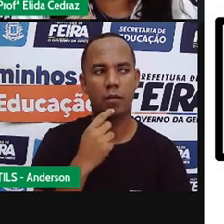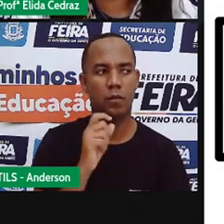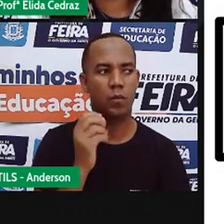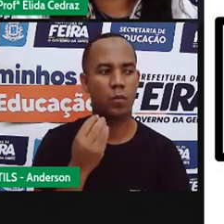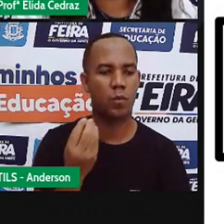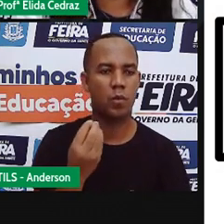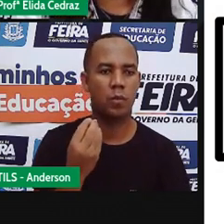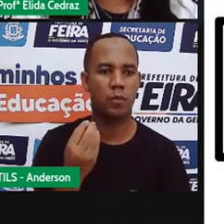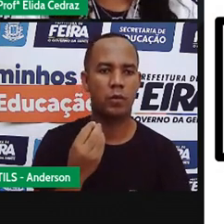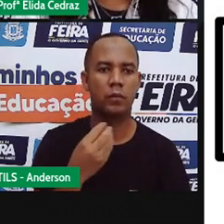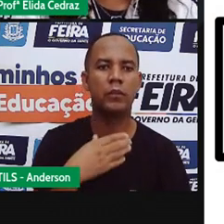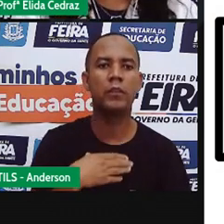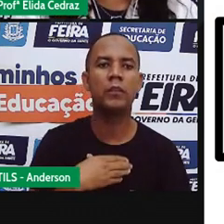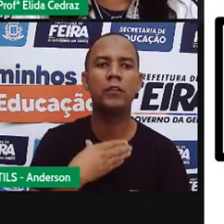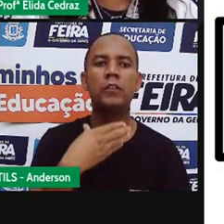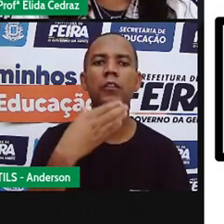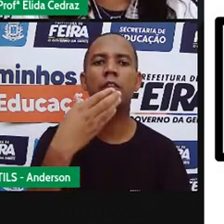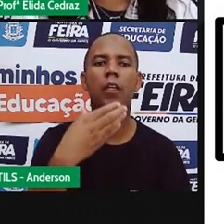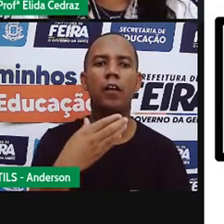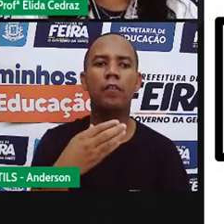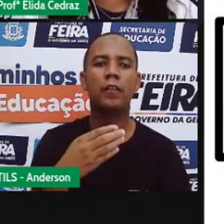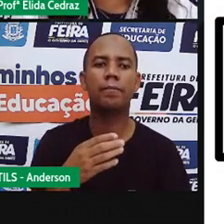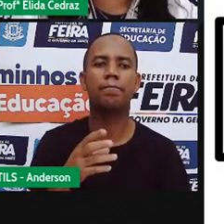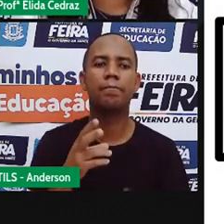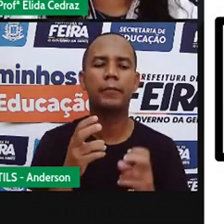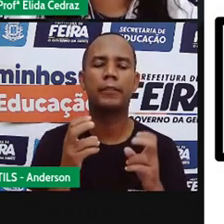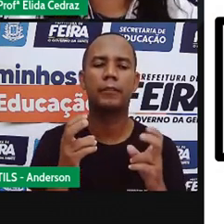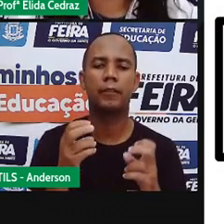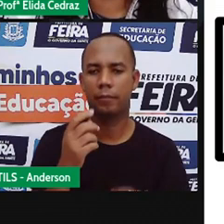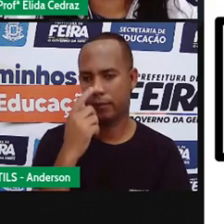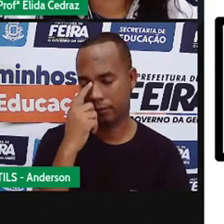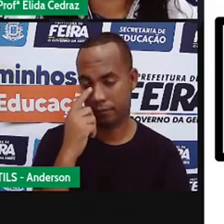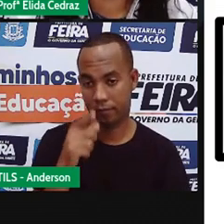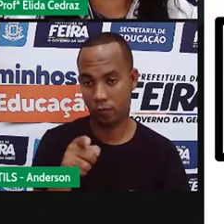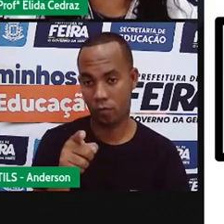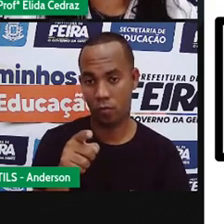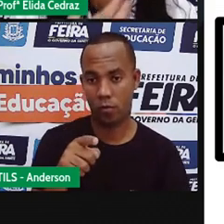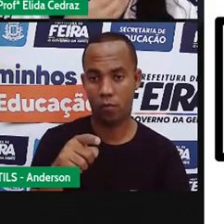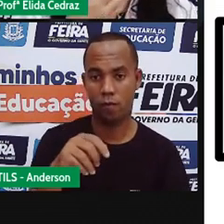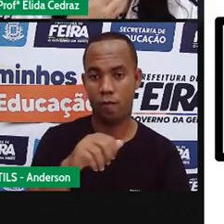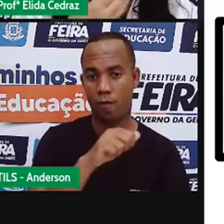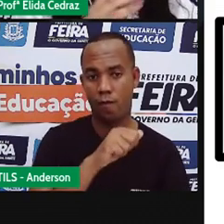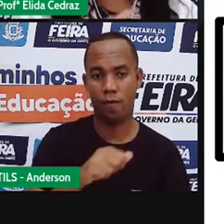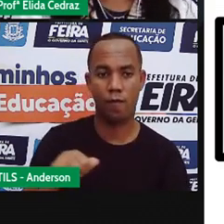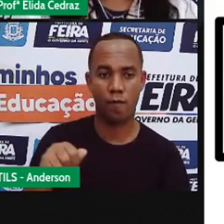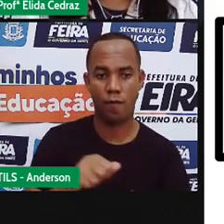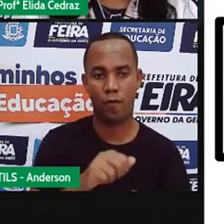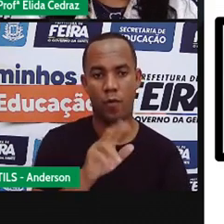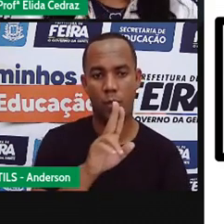girassa. E vai perceber a diferença em ferro. Ferro, ó,